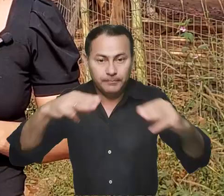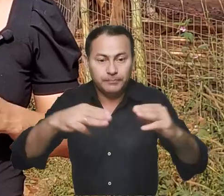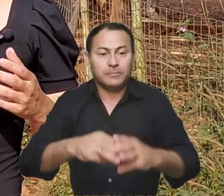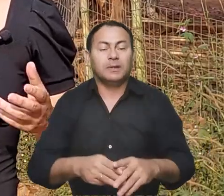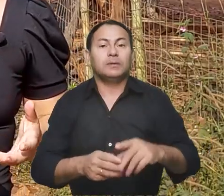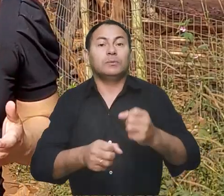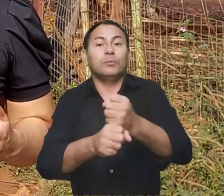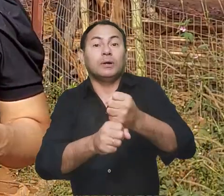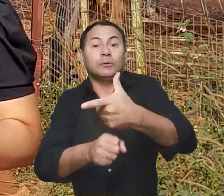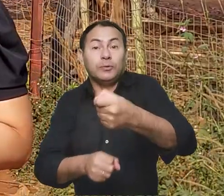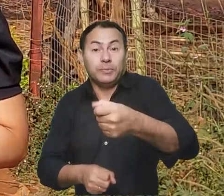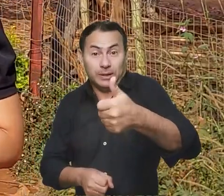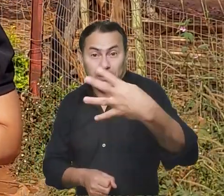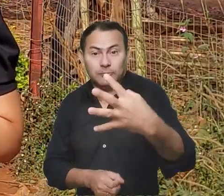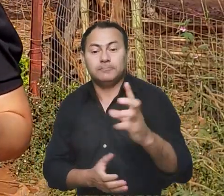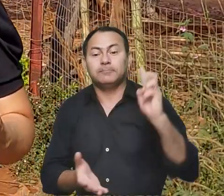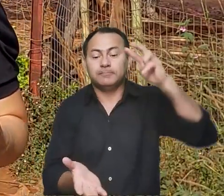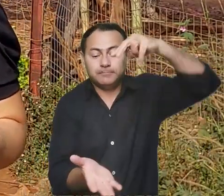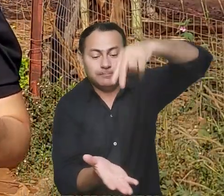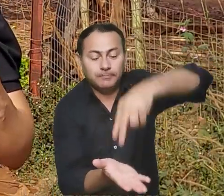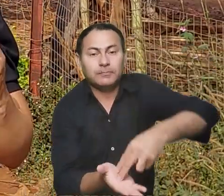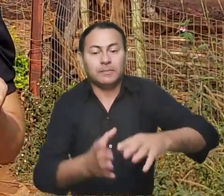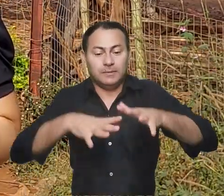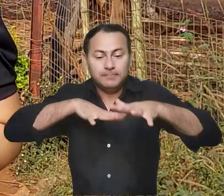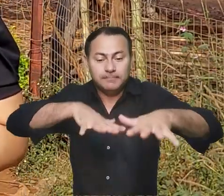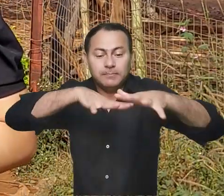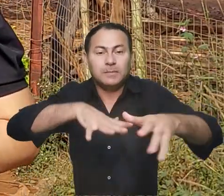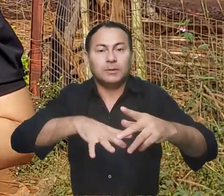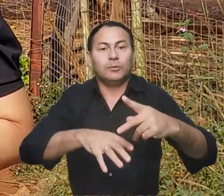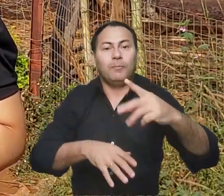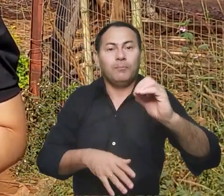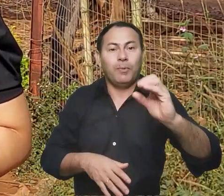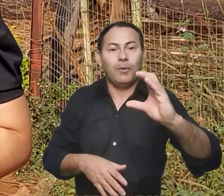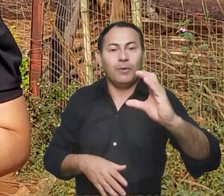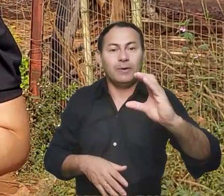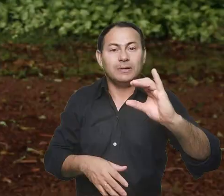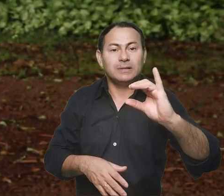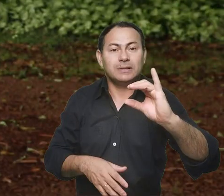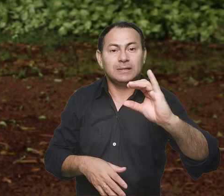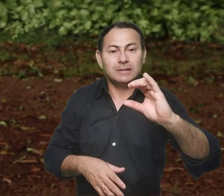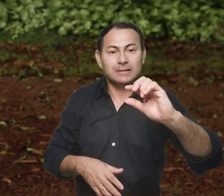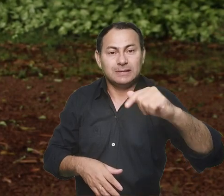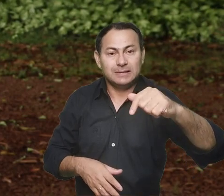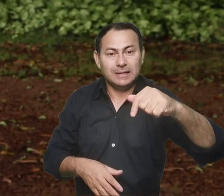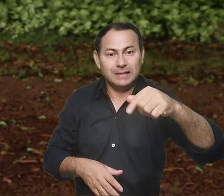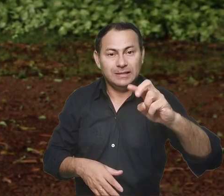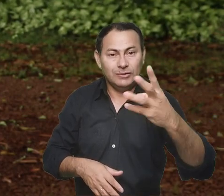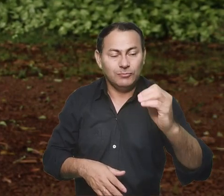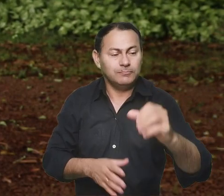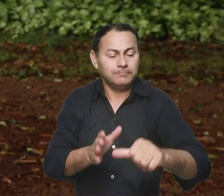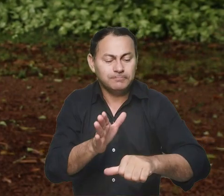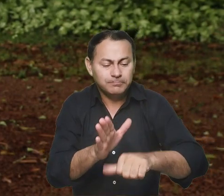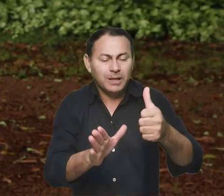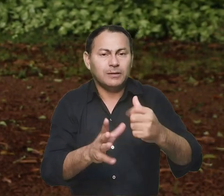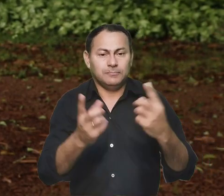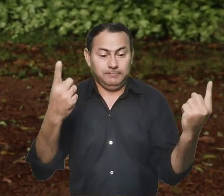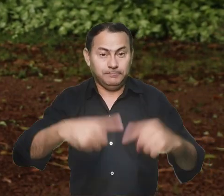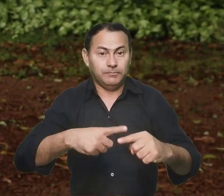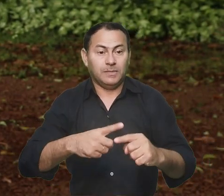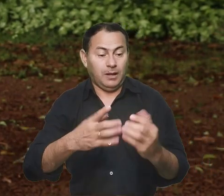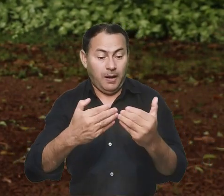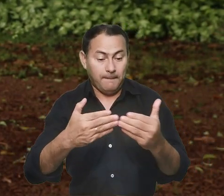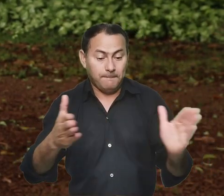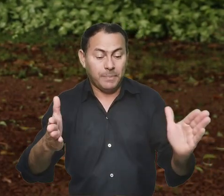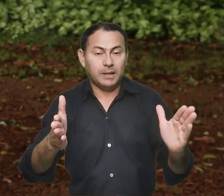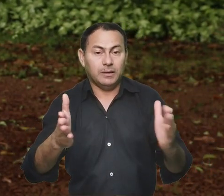missionária, que lá em 2014 participaram da campanha do Pocinho. Um dos primeiros desafios que nós